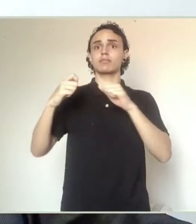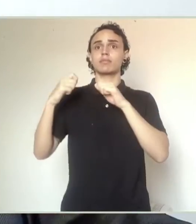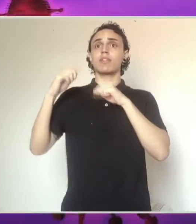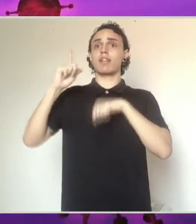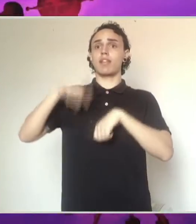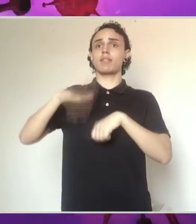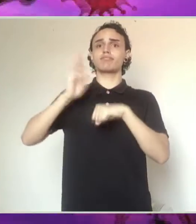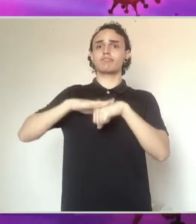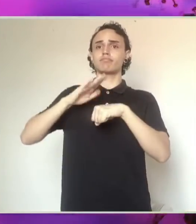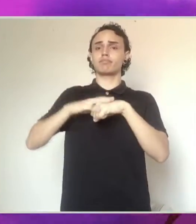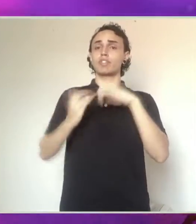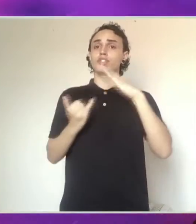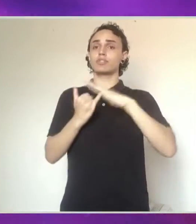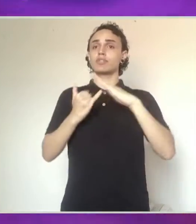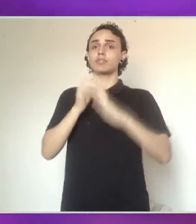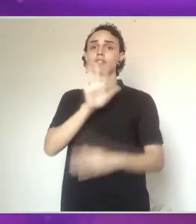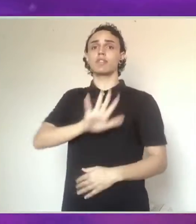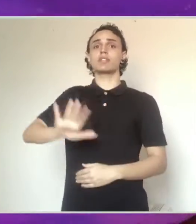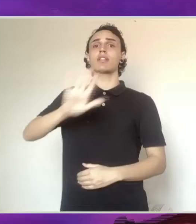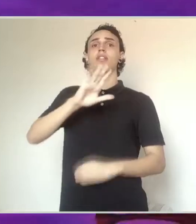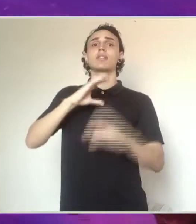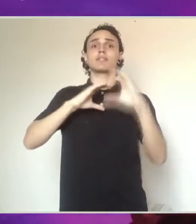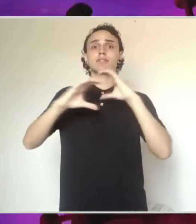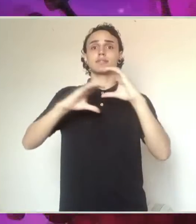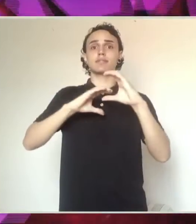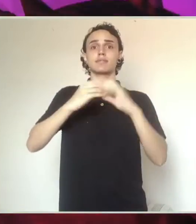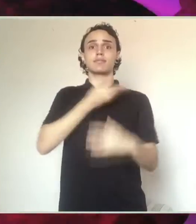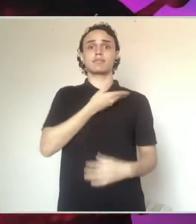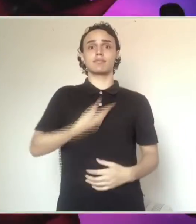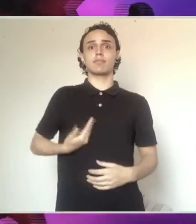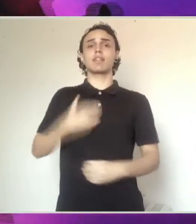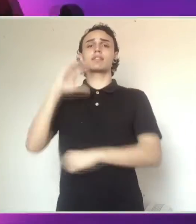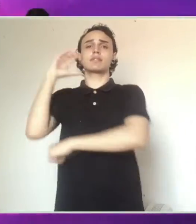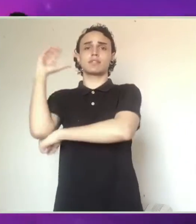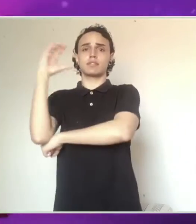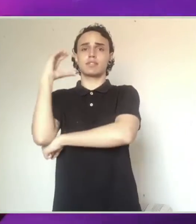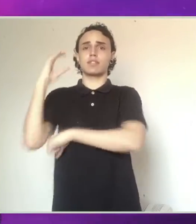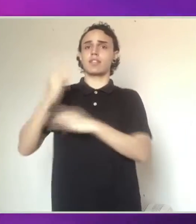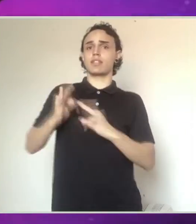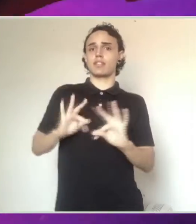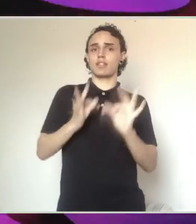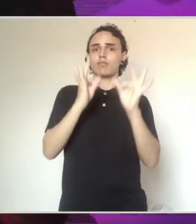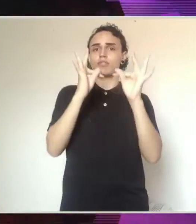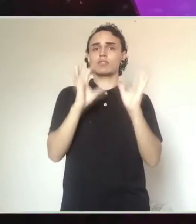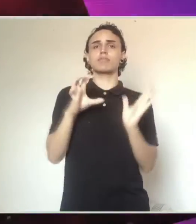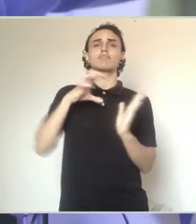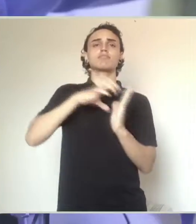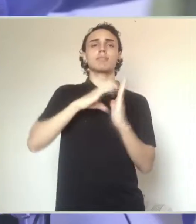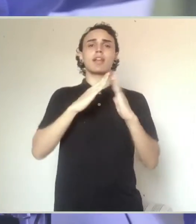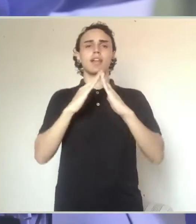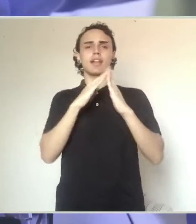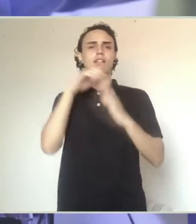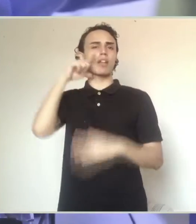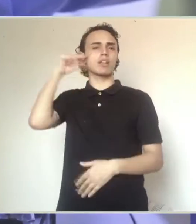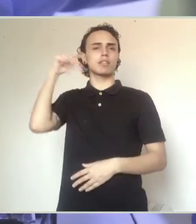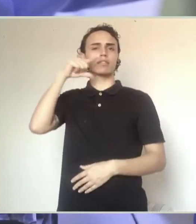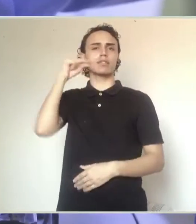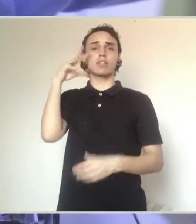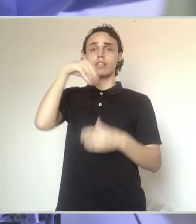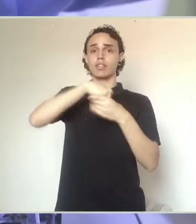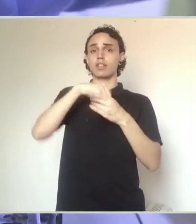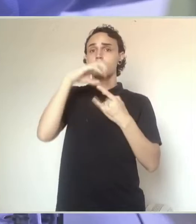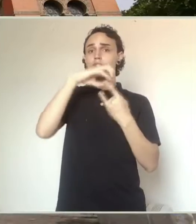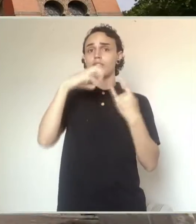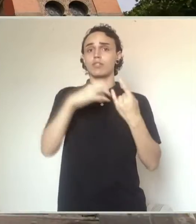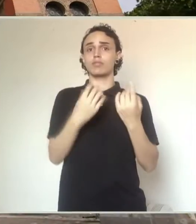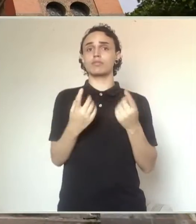A Covid-19 Divulgação Científica é uma iniciativa do Instituto Nacional de Comunicação Pública da Ciência e